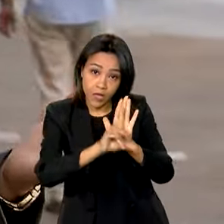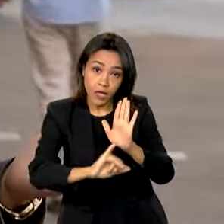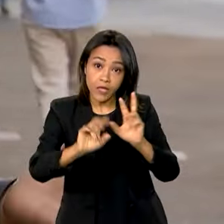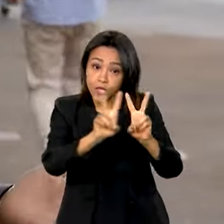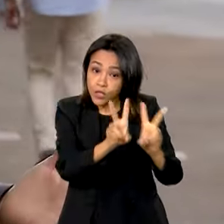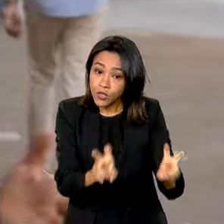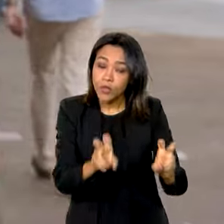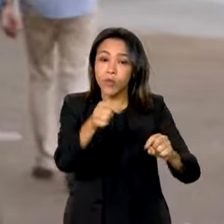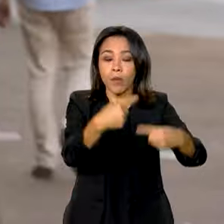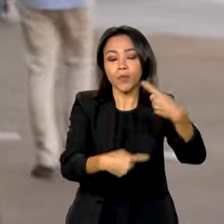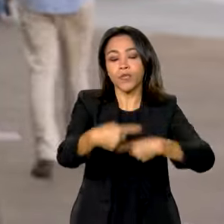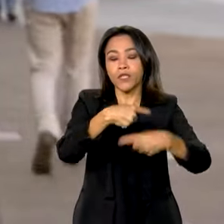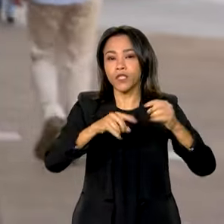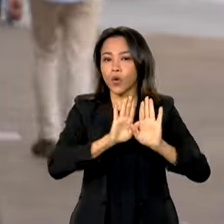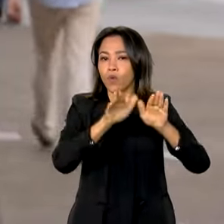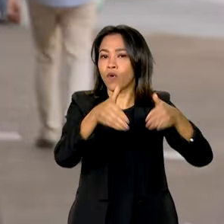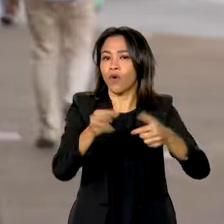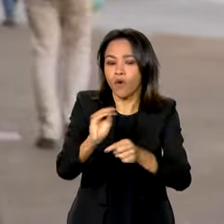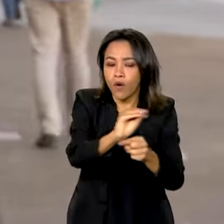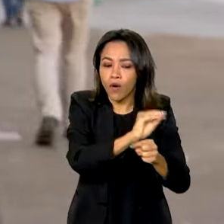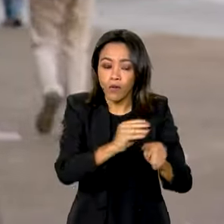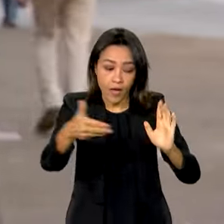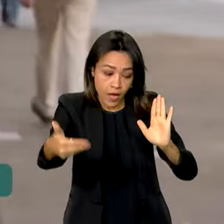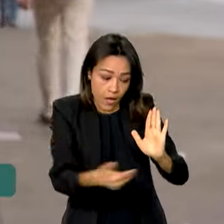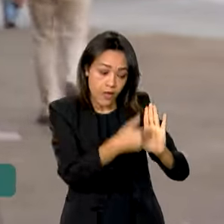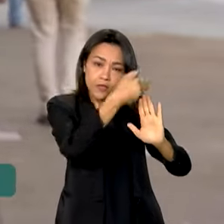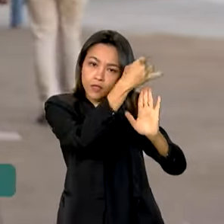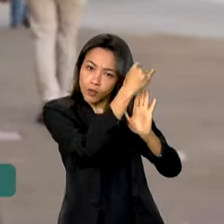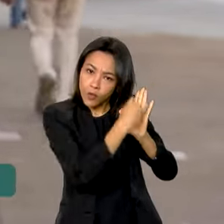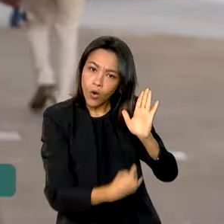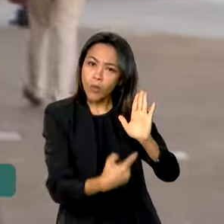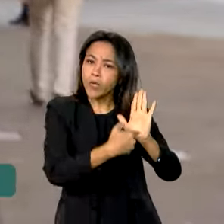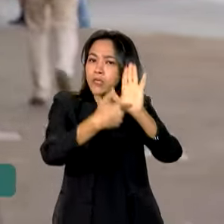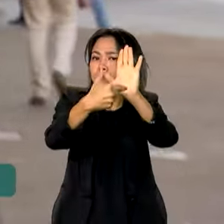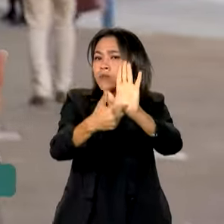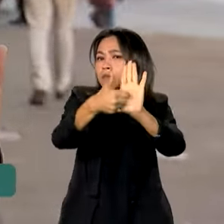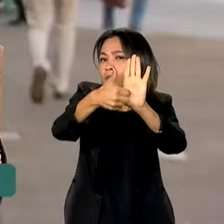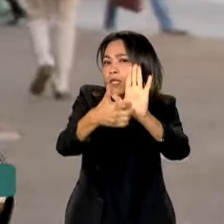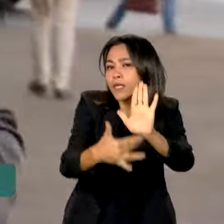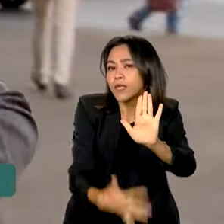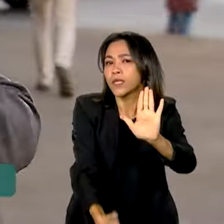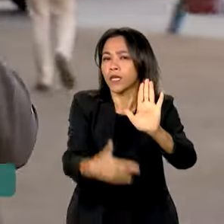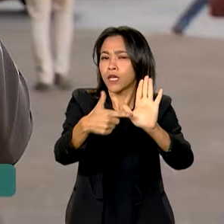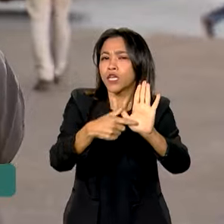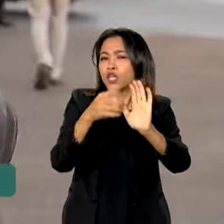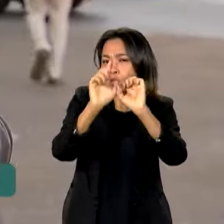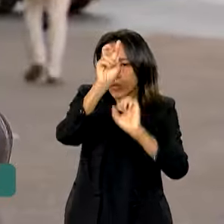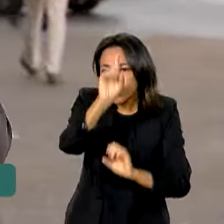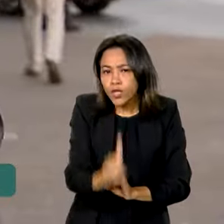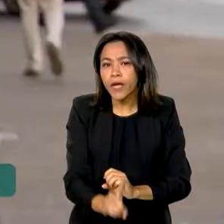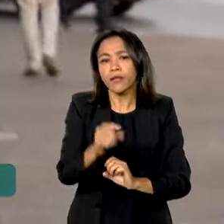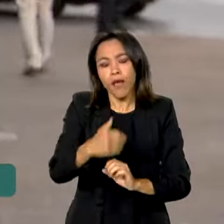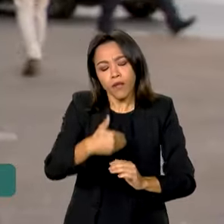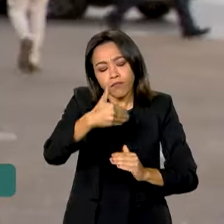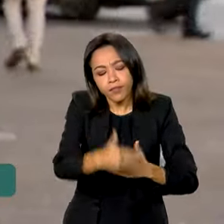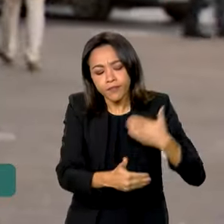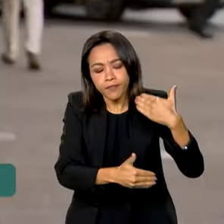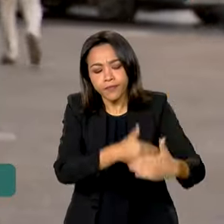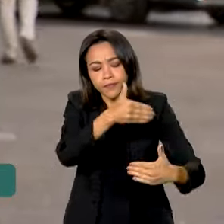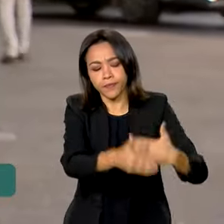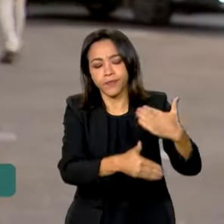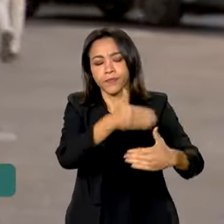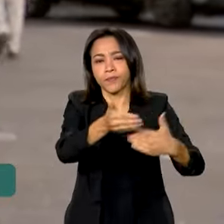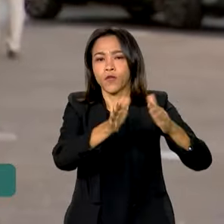nacional do cuidado. O documento prioriza que o direito ao cuidado seja implementado de maneira progressiva, a partir de